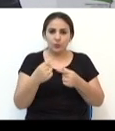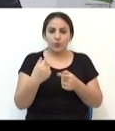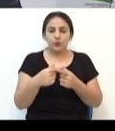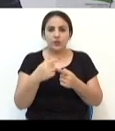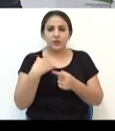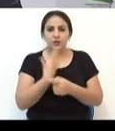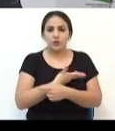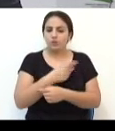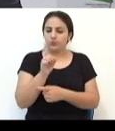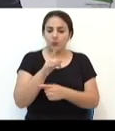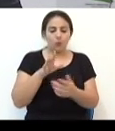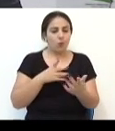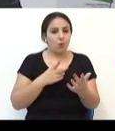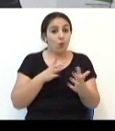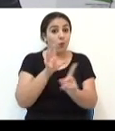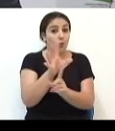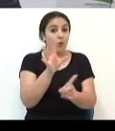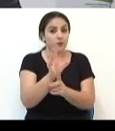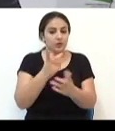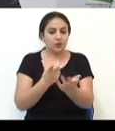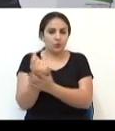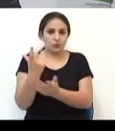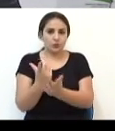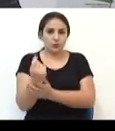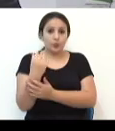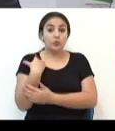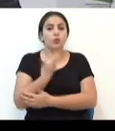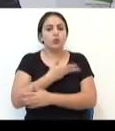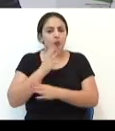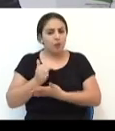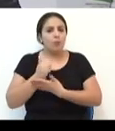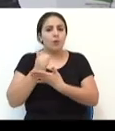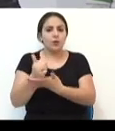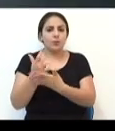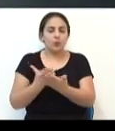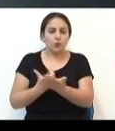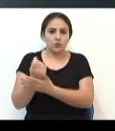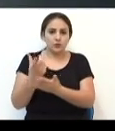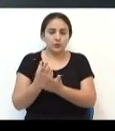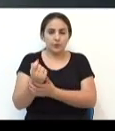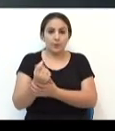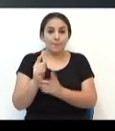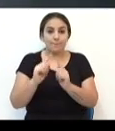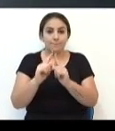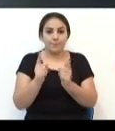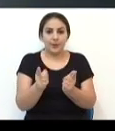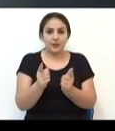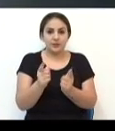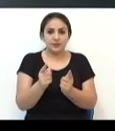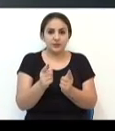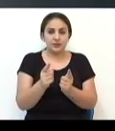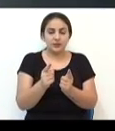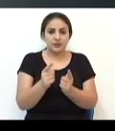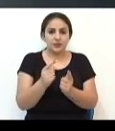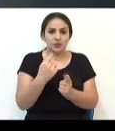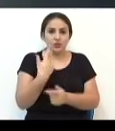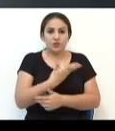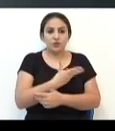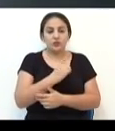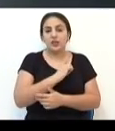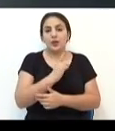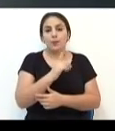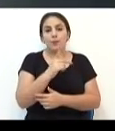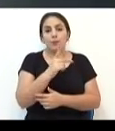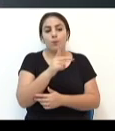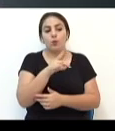nós não somos contra o consumo, nós somos absolutamente a favor do consumo. A defesa do consumidor não pune os bons fornecedores,